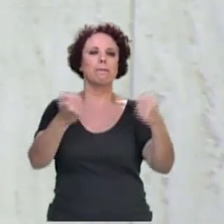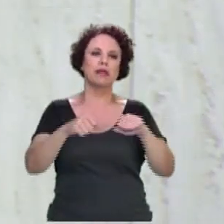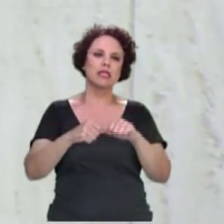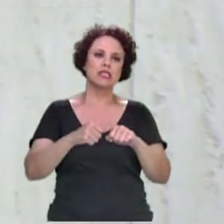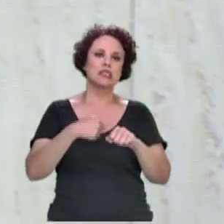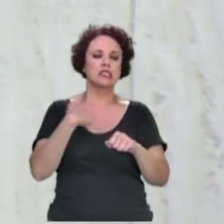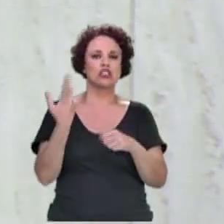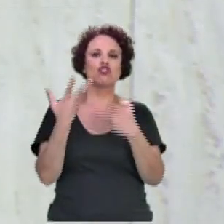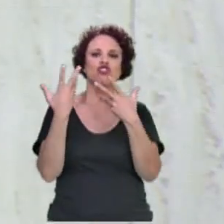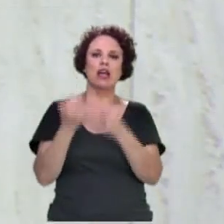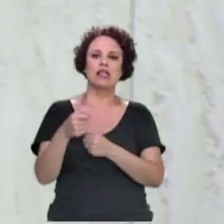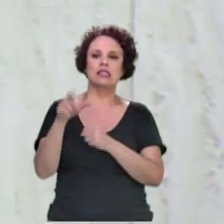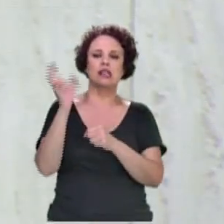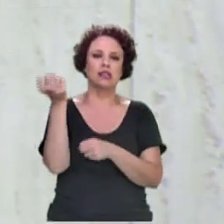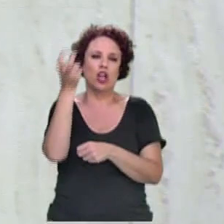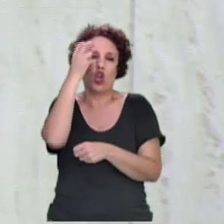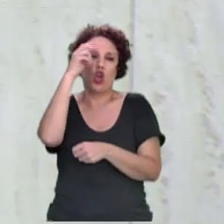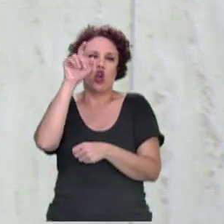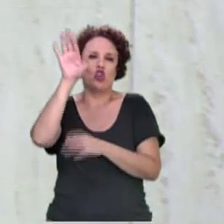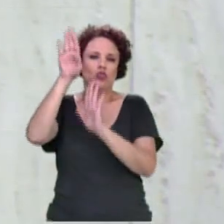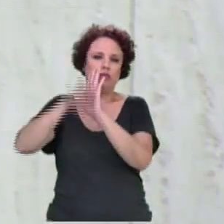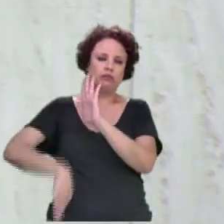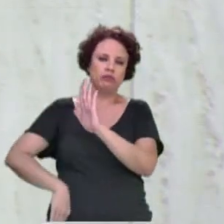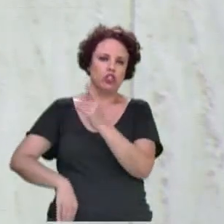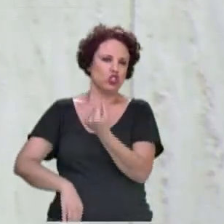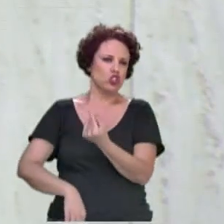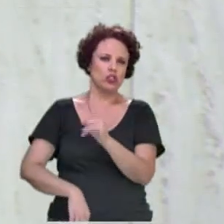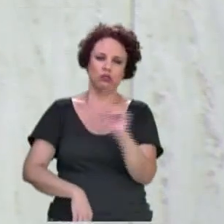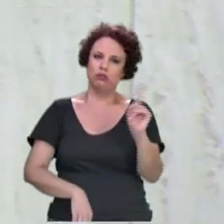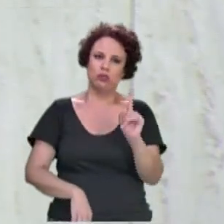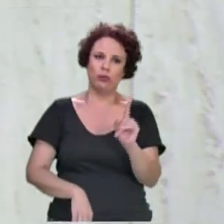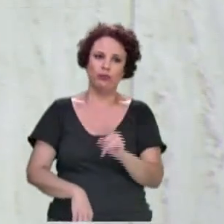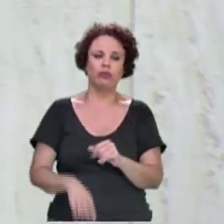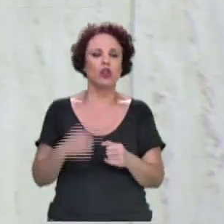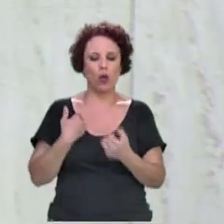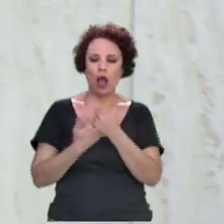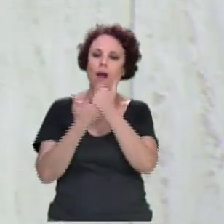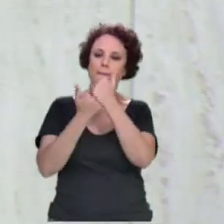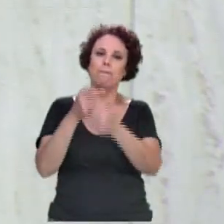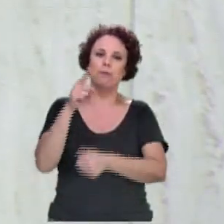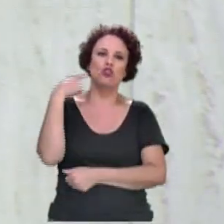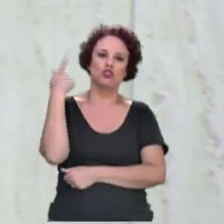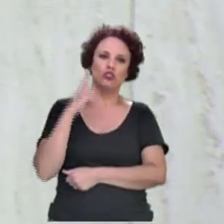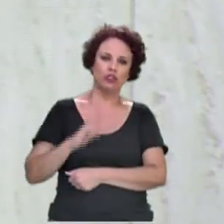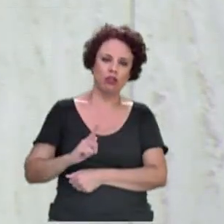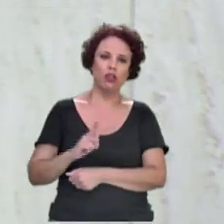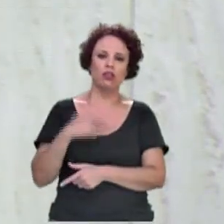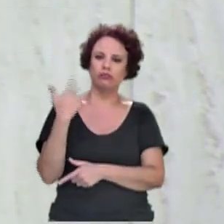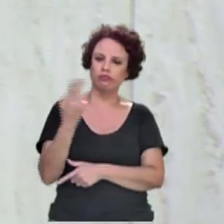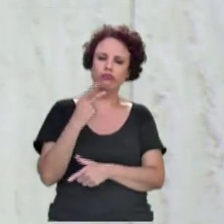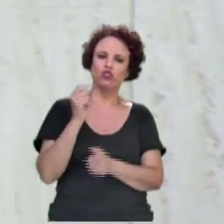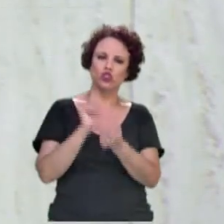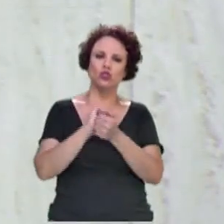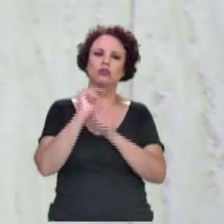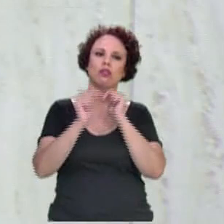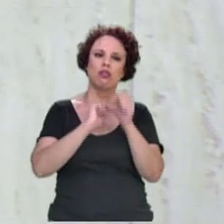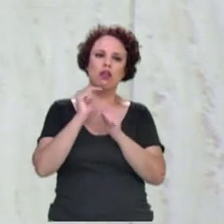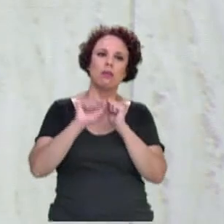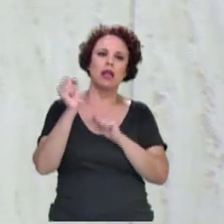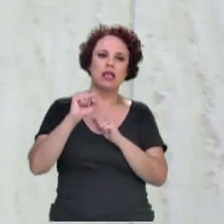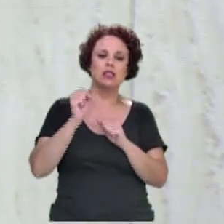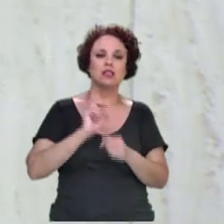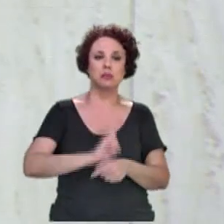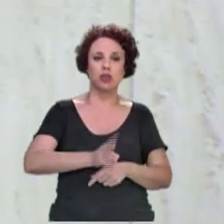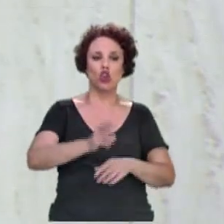admissível qualquer corte nesses dois setores. Então, contem comigo nesse apoio, nesse trabalho, para que nós tenhamos sempre uma